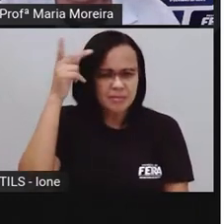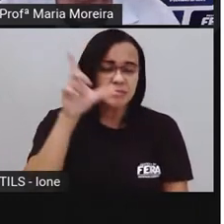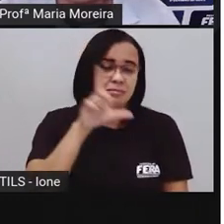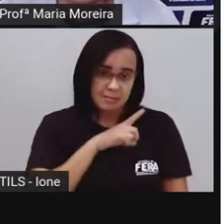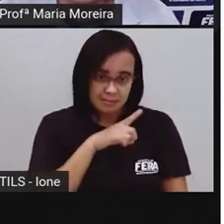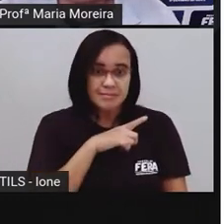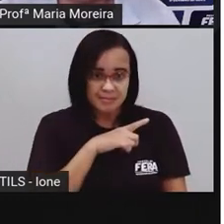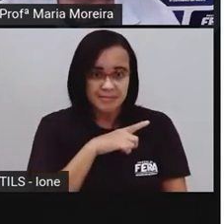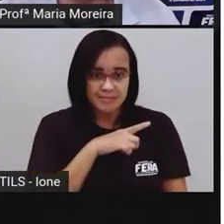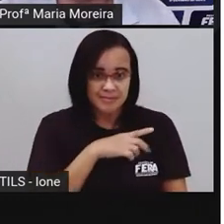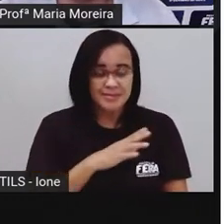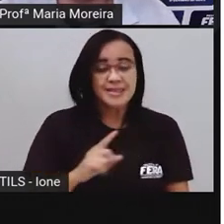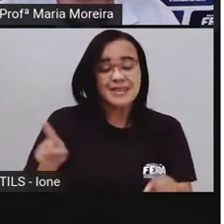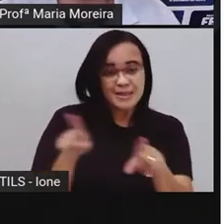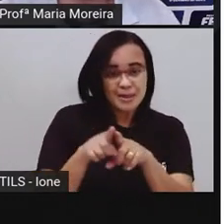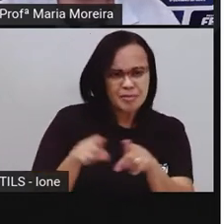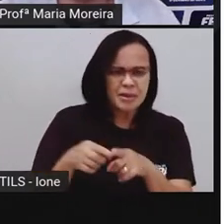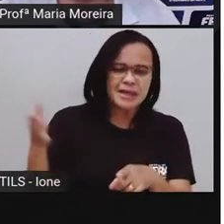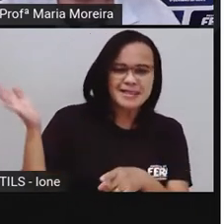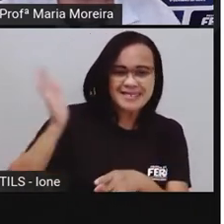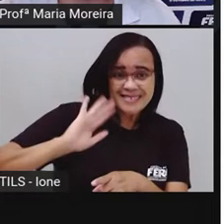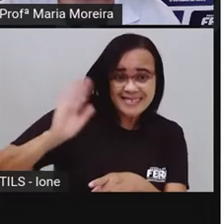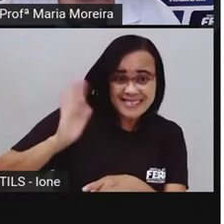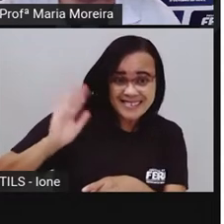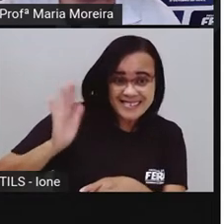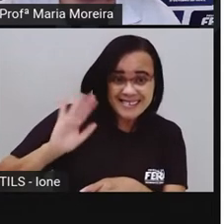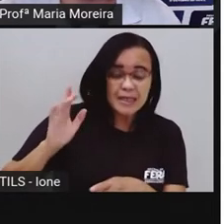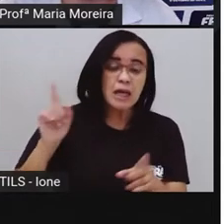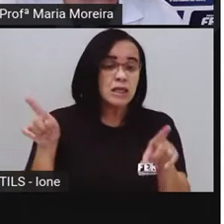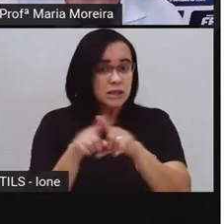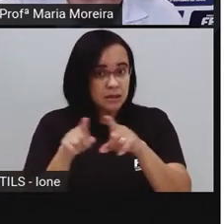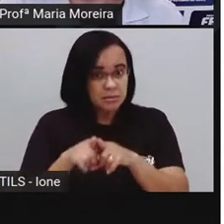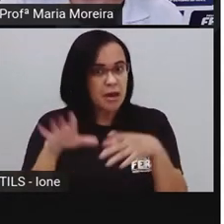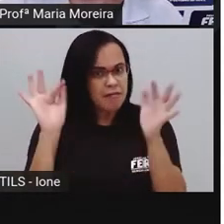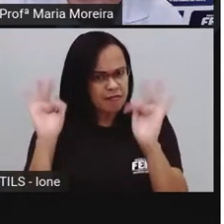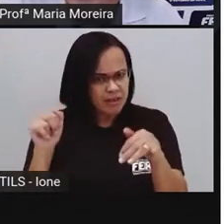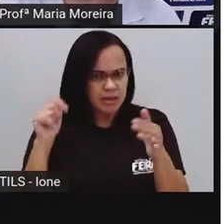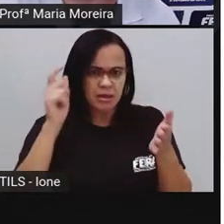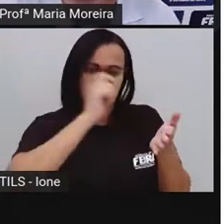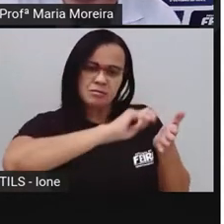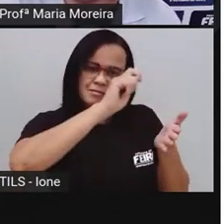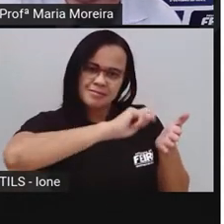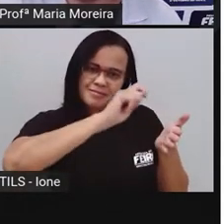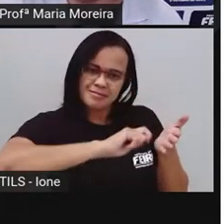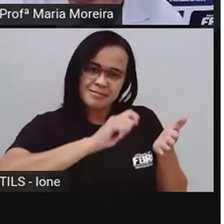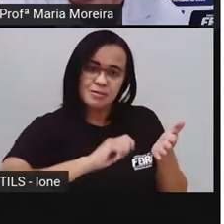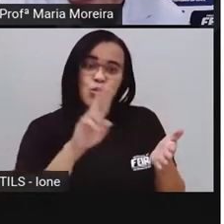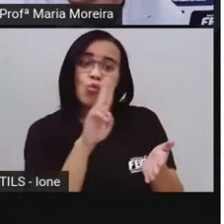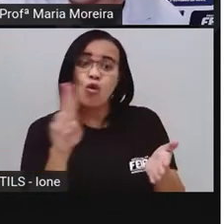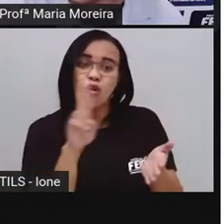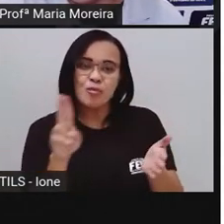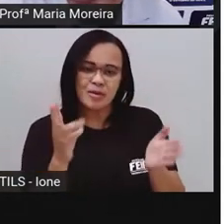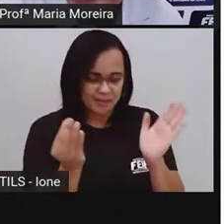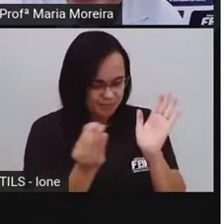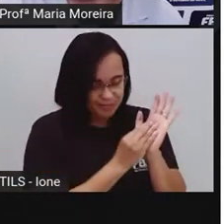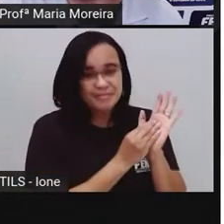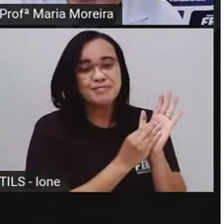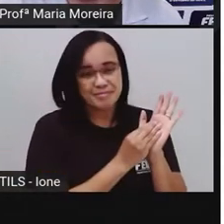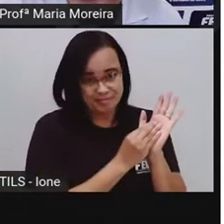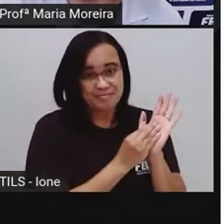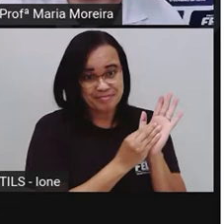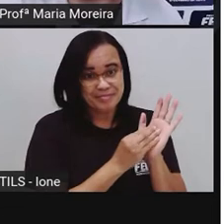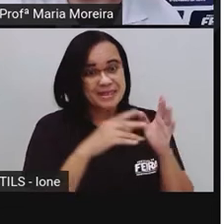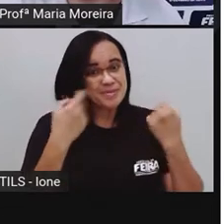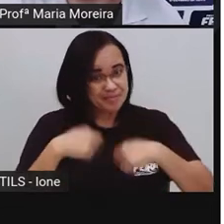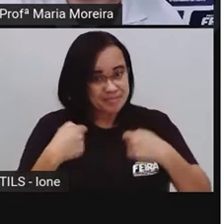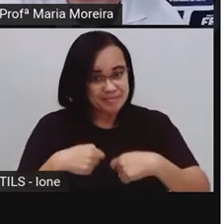a despedida e a assinatura. Bom, no caso de uma carta endereçada, por exemplo,